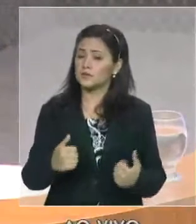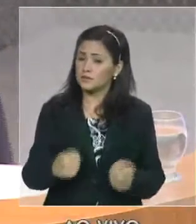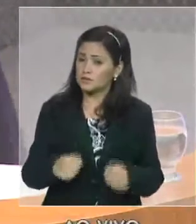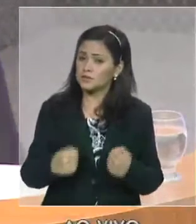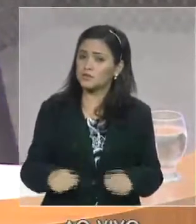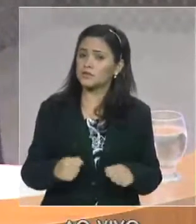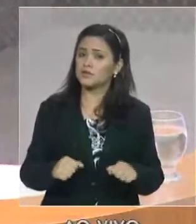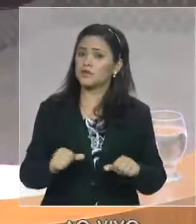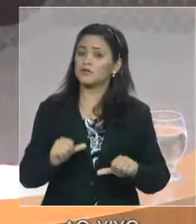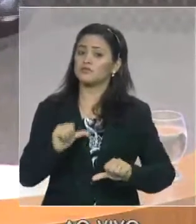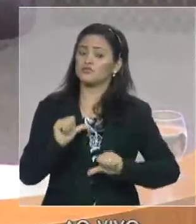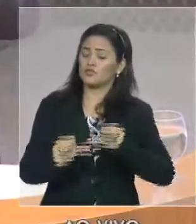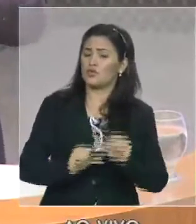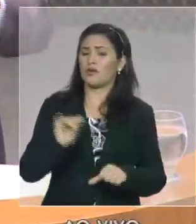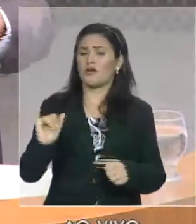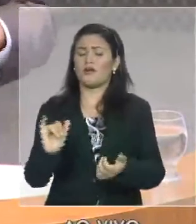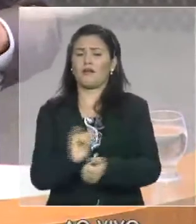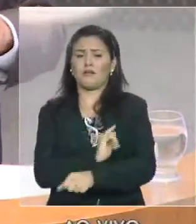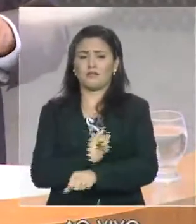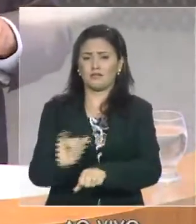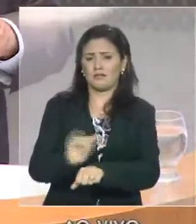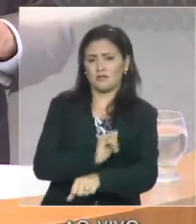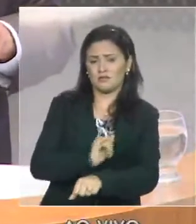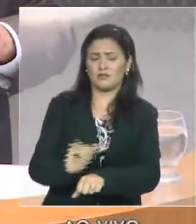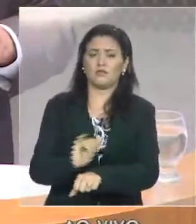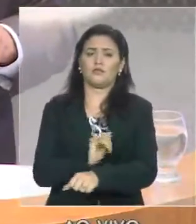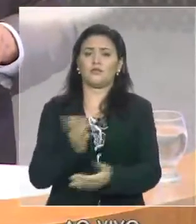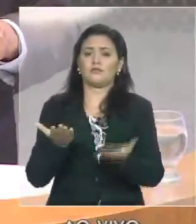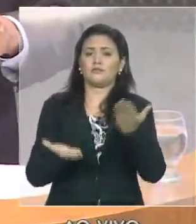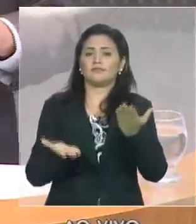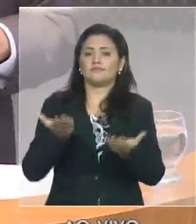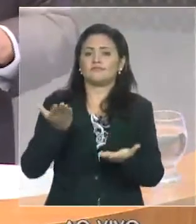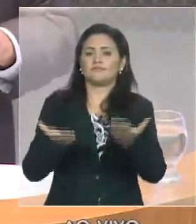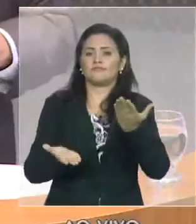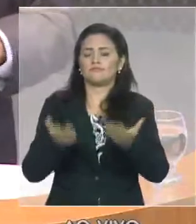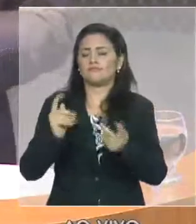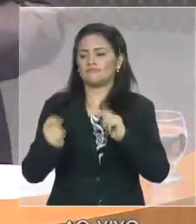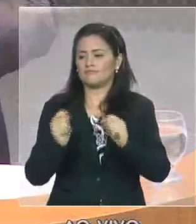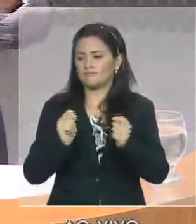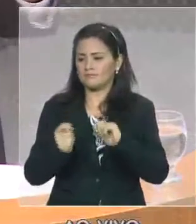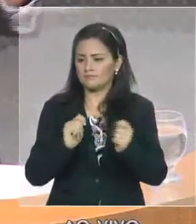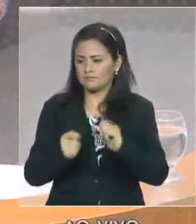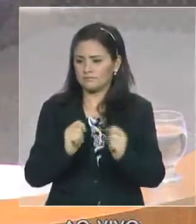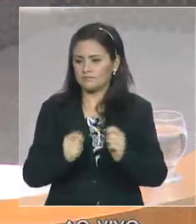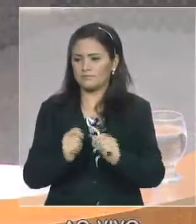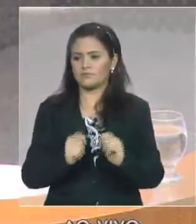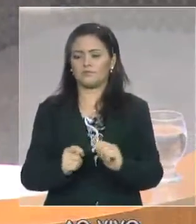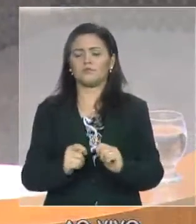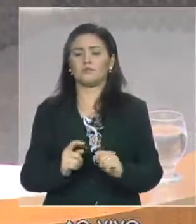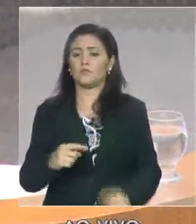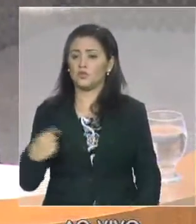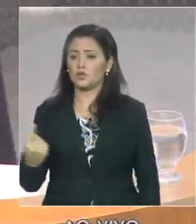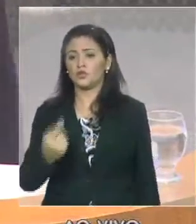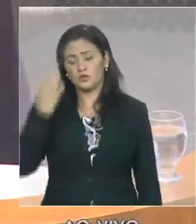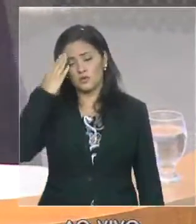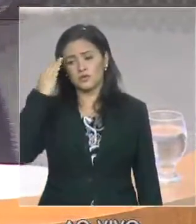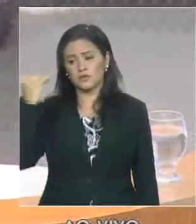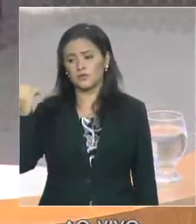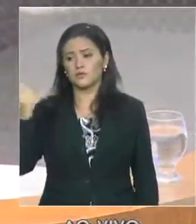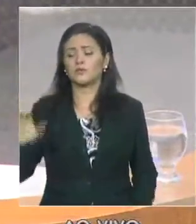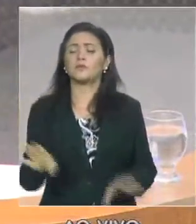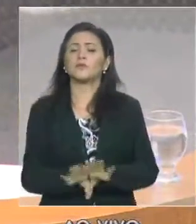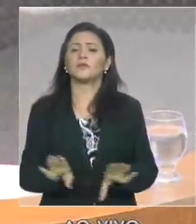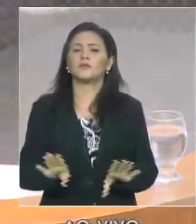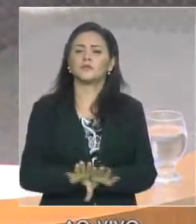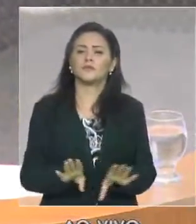para manter o nosso patrimônio de equilíbrio fiscal, essencial, como nós sabemos, ao mesmo tempo